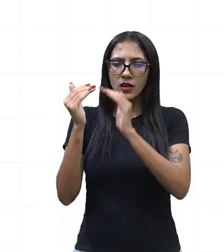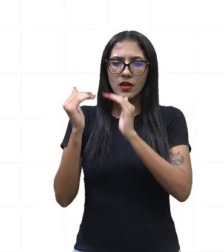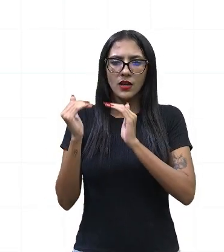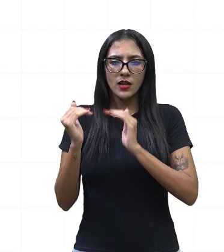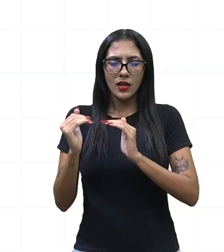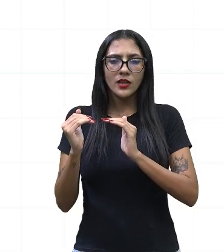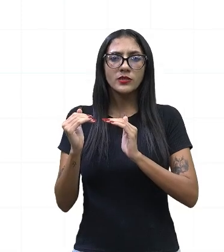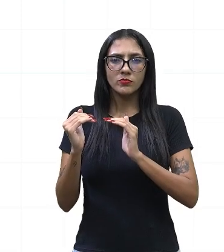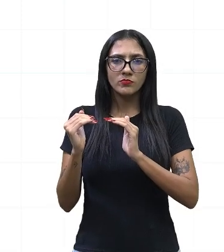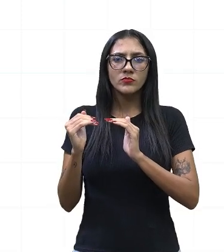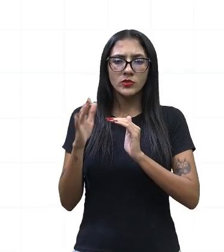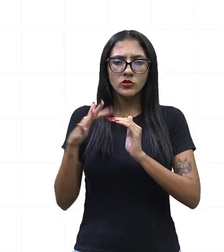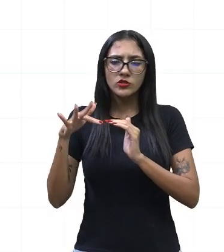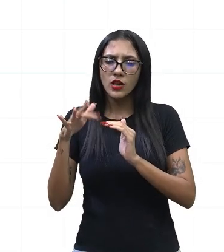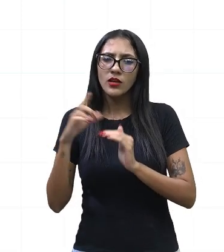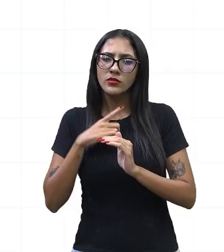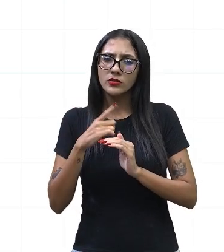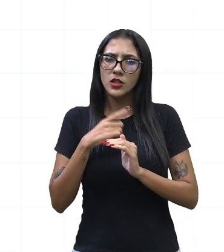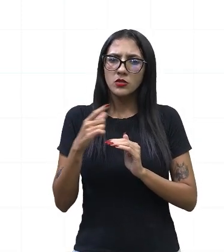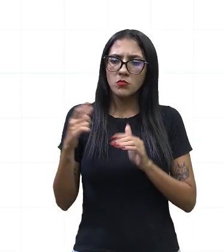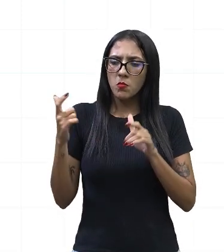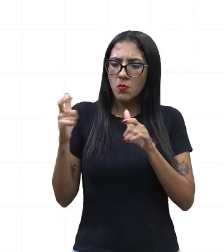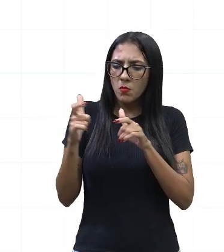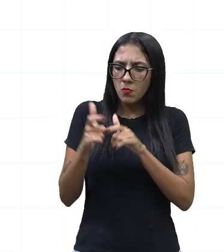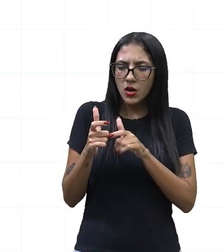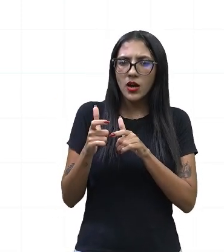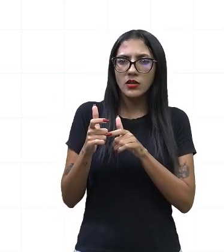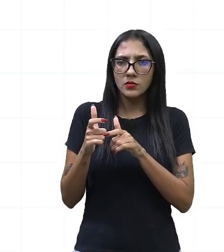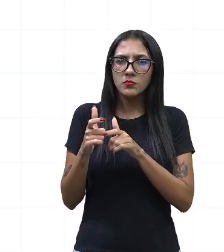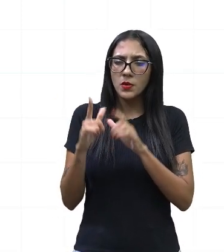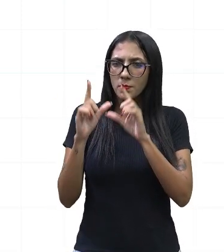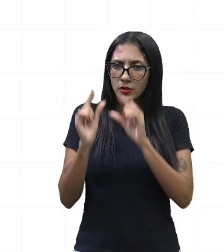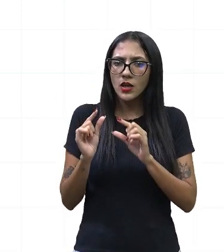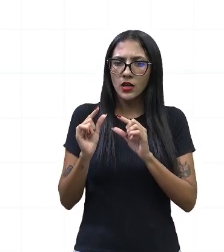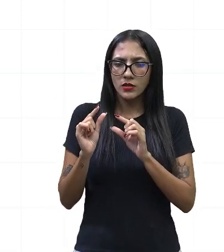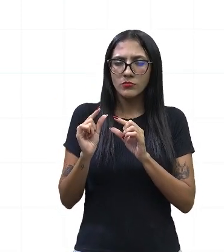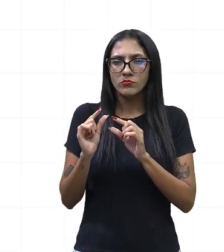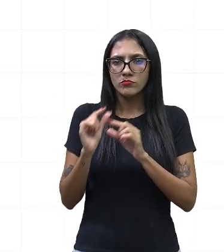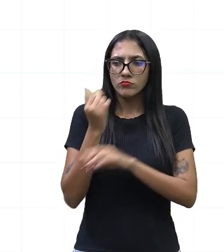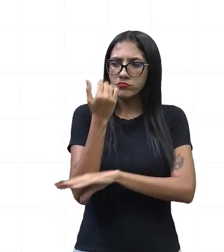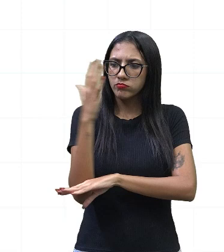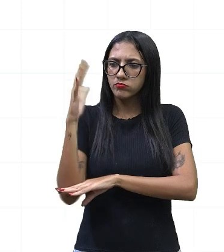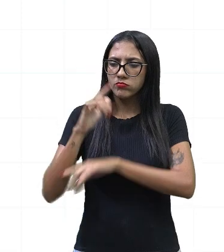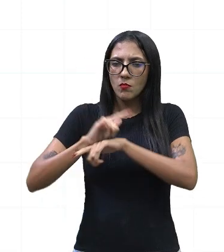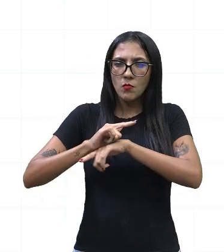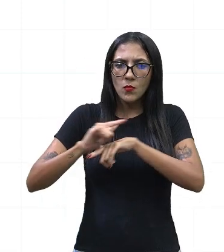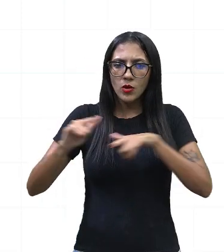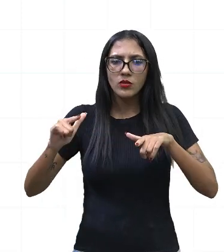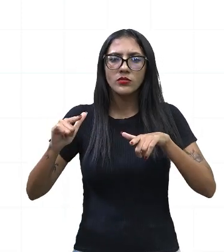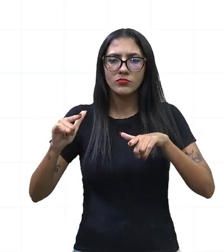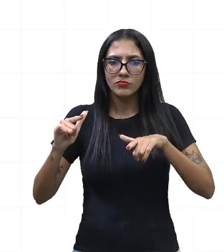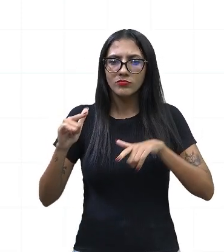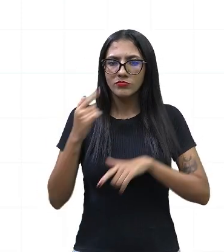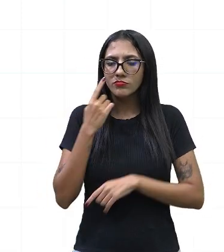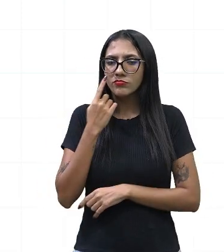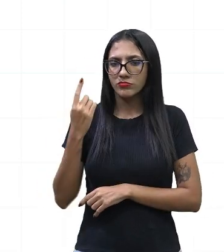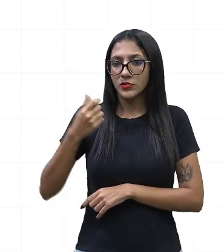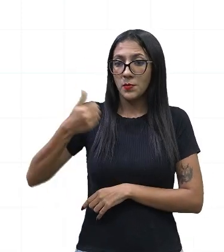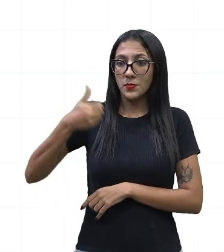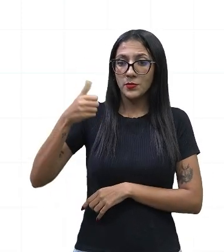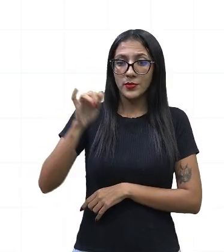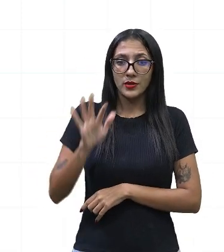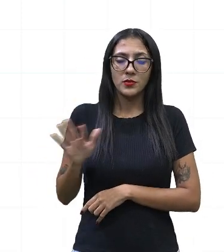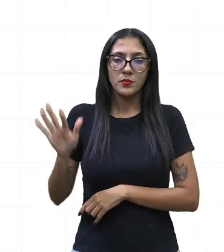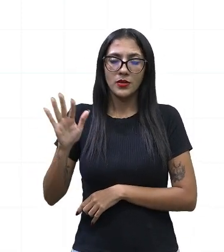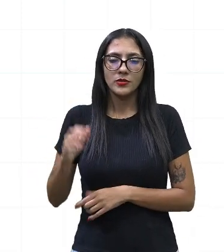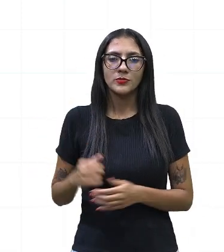existia, sim, né, uma parte de desmatamento e que ela ia se prolongando ali na lateral esquerda da imagem. Mas